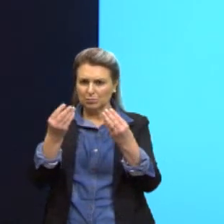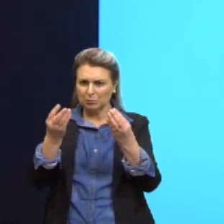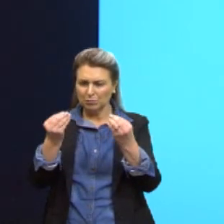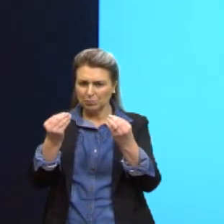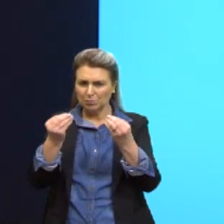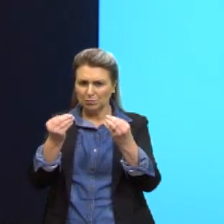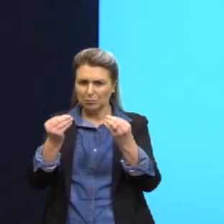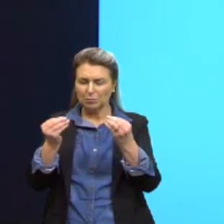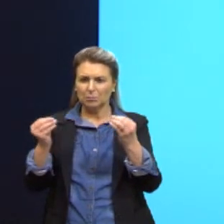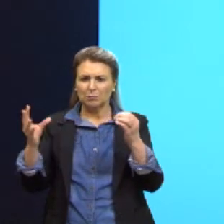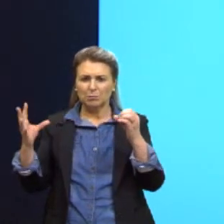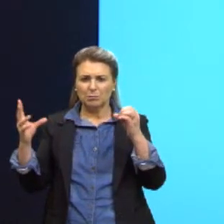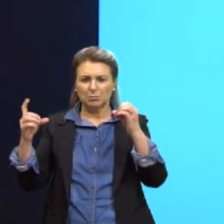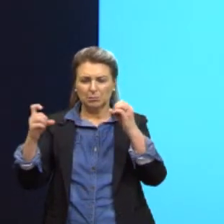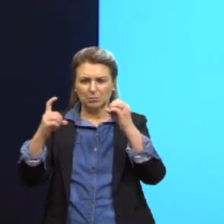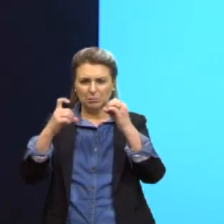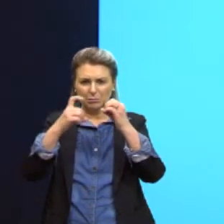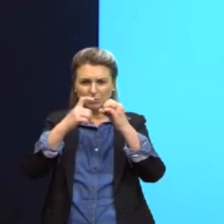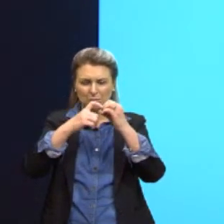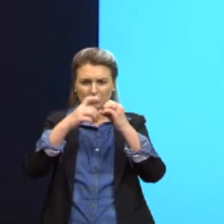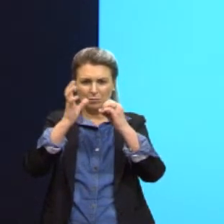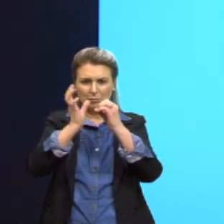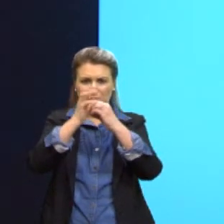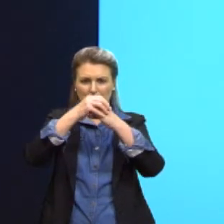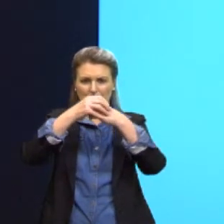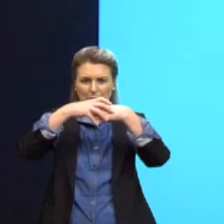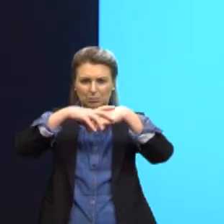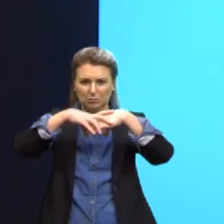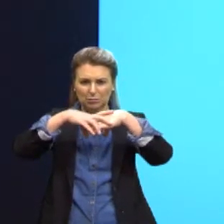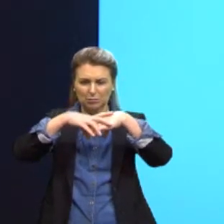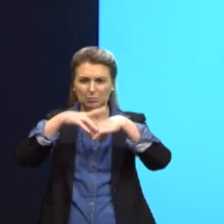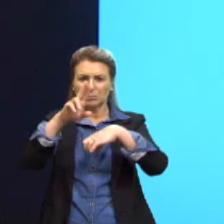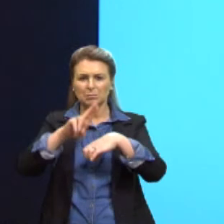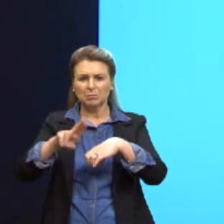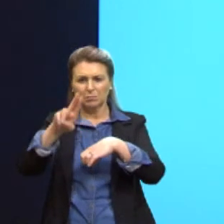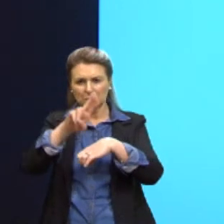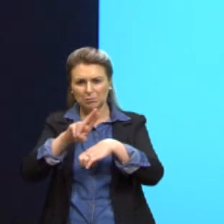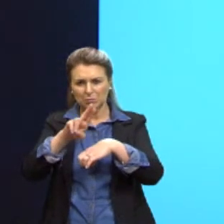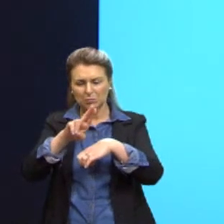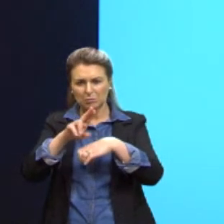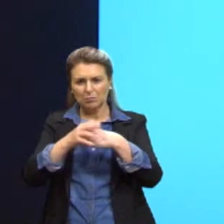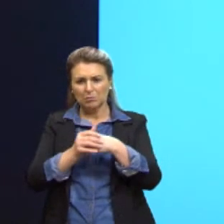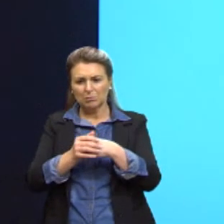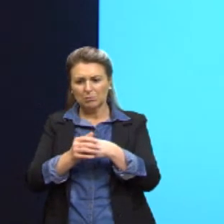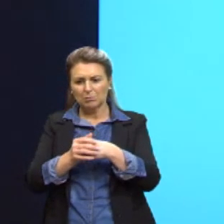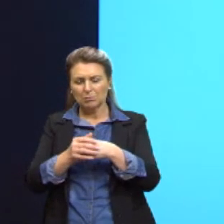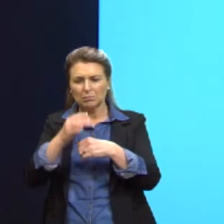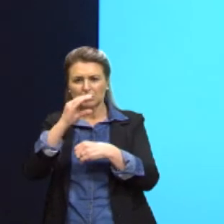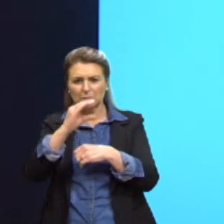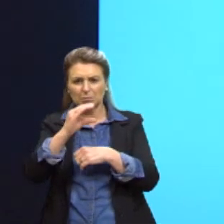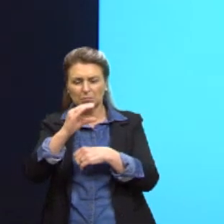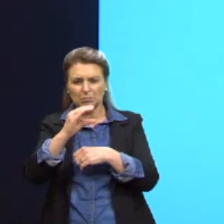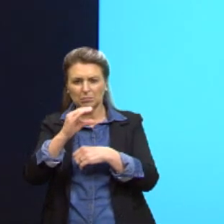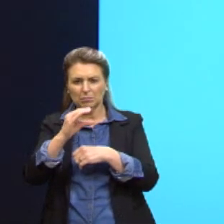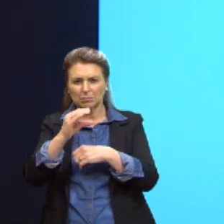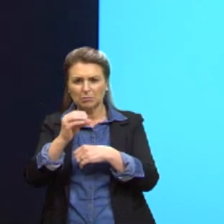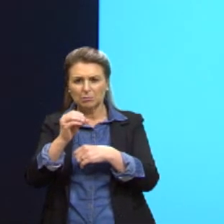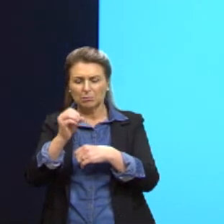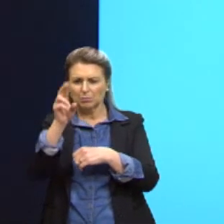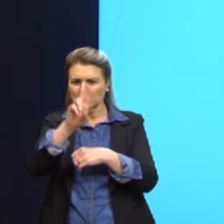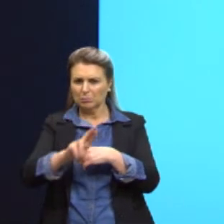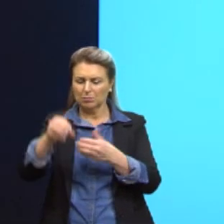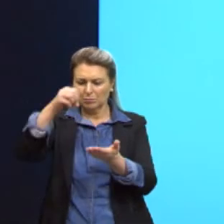induzindo a formação de moléculas relacionadas à resistência. C, empregando raios-x